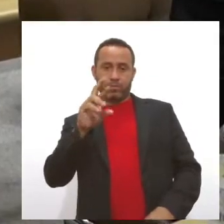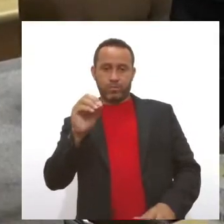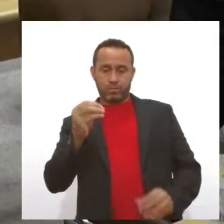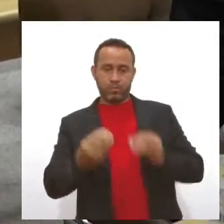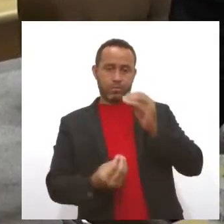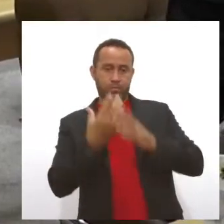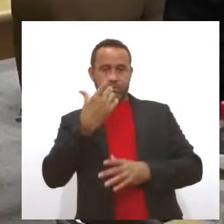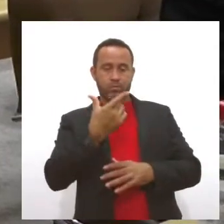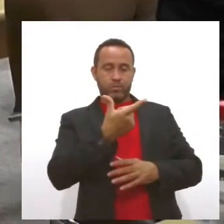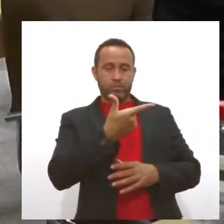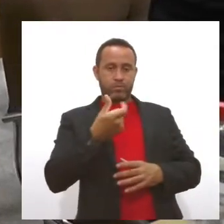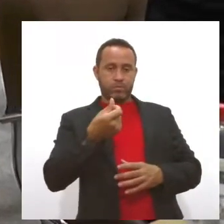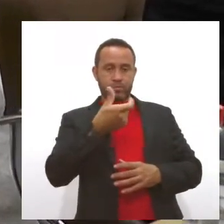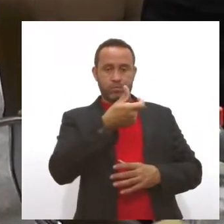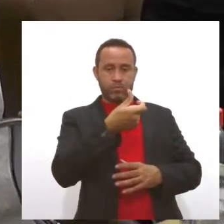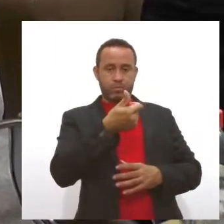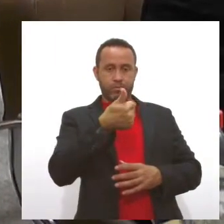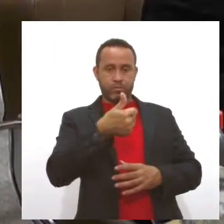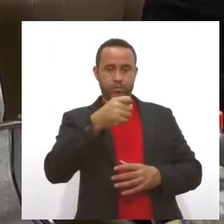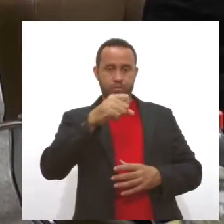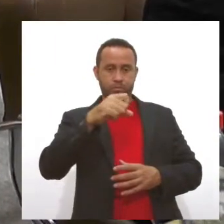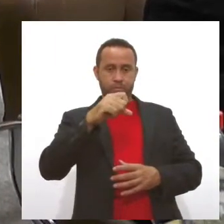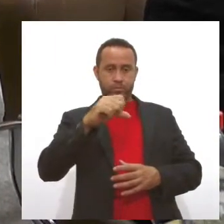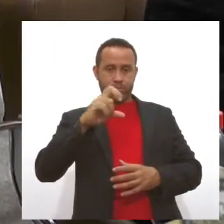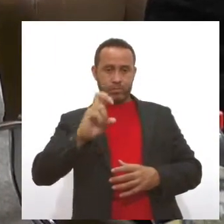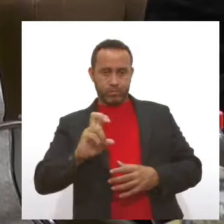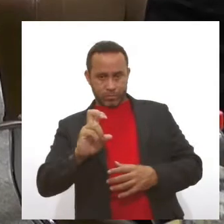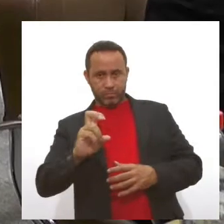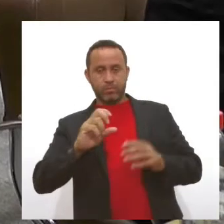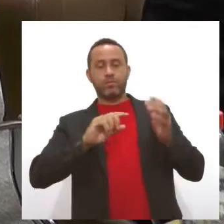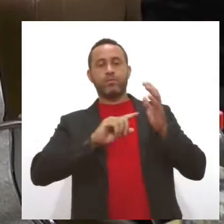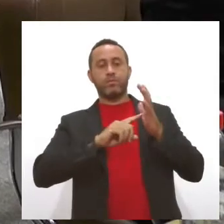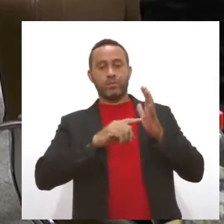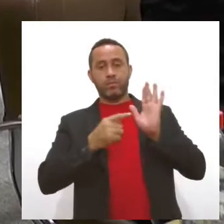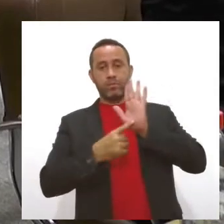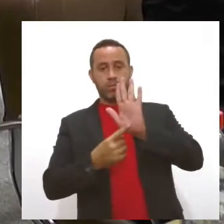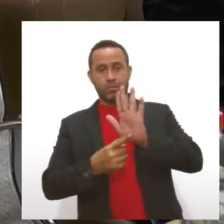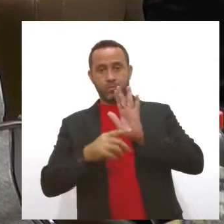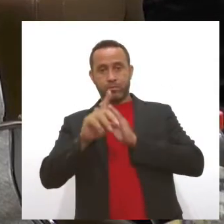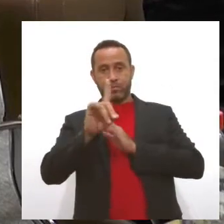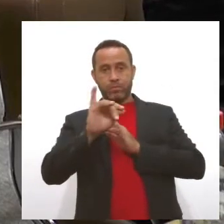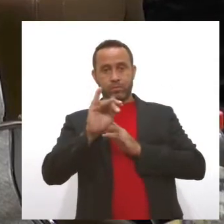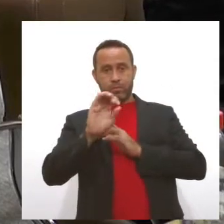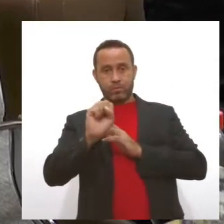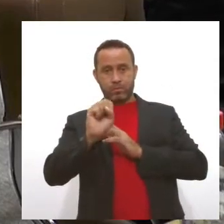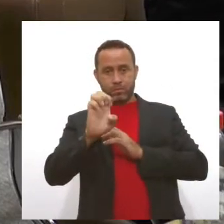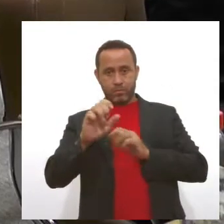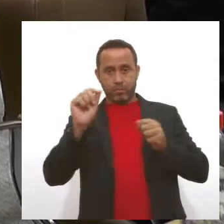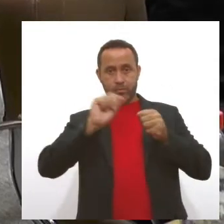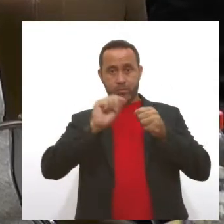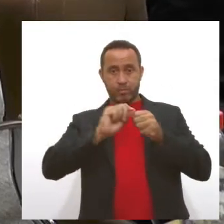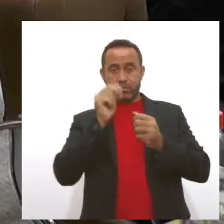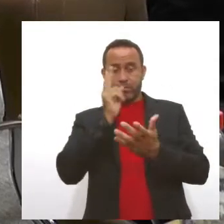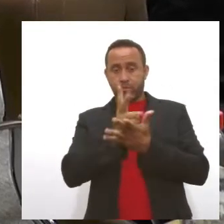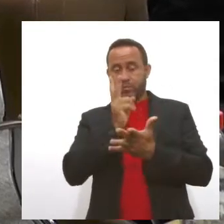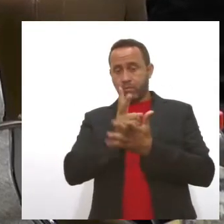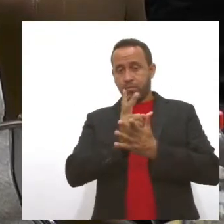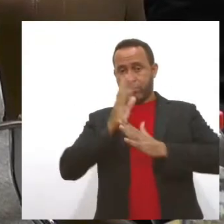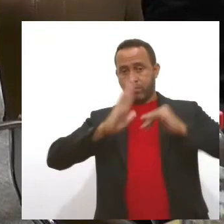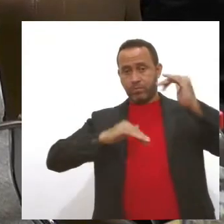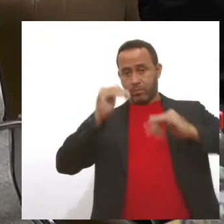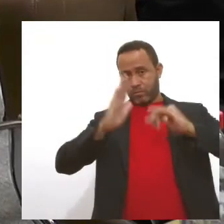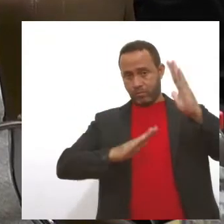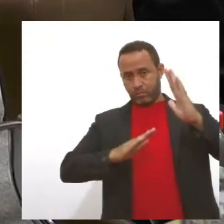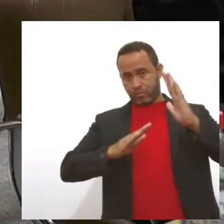dezembro de 1955, Irã Barbosa destacou que o DIEESE, criado e mantido pelos trabalhadores,